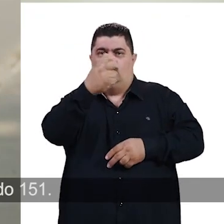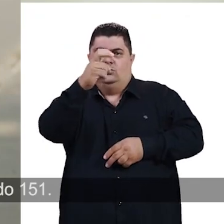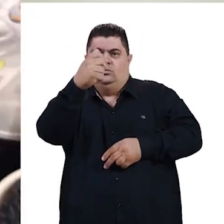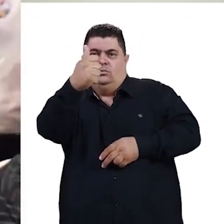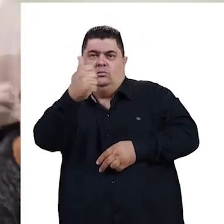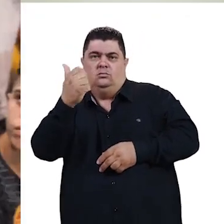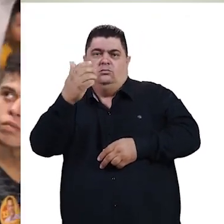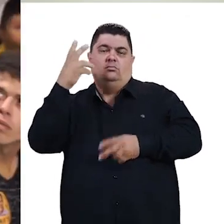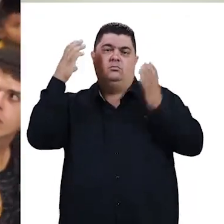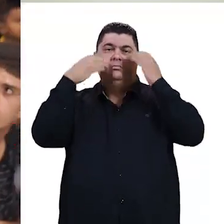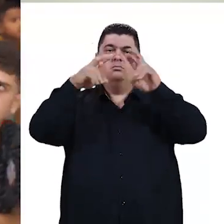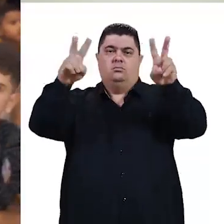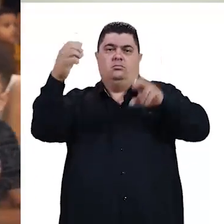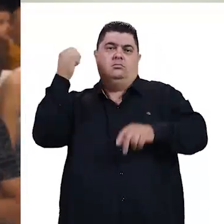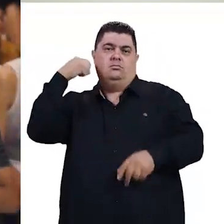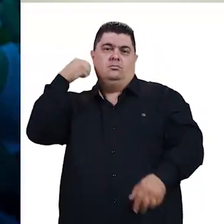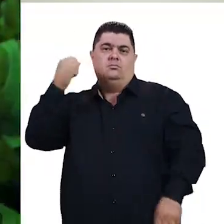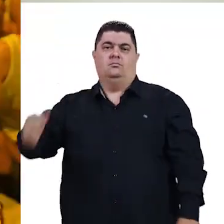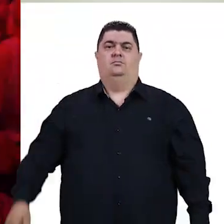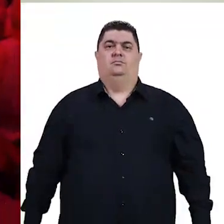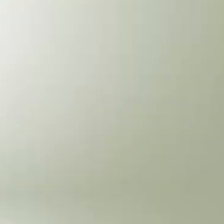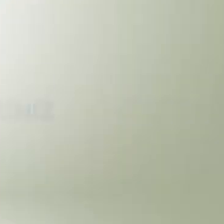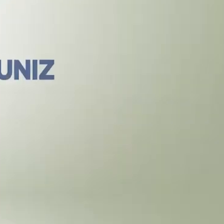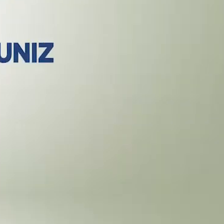151. Volte Raupe, meu senador!